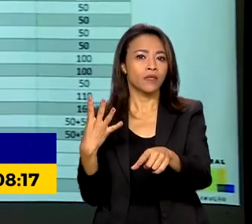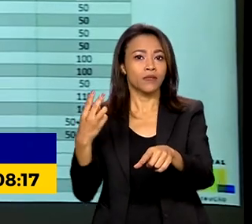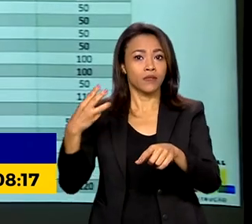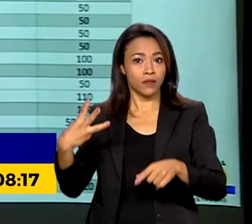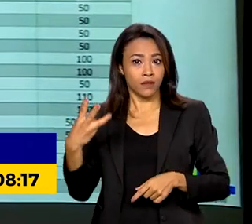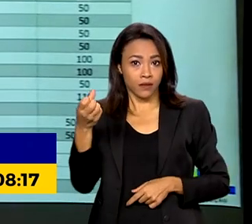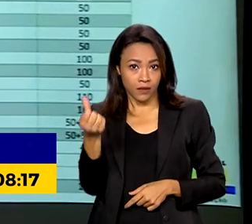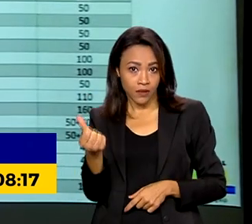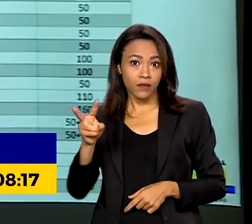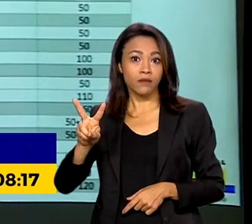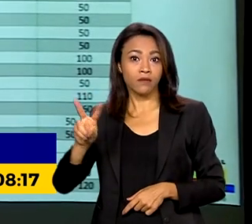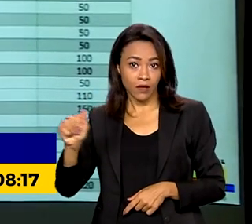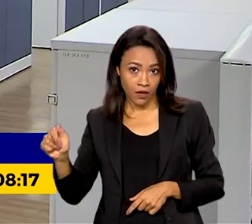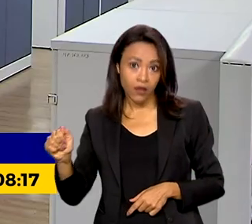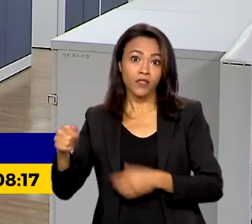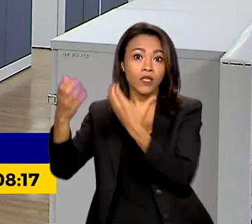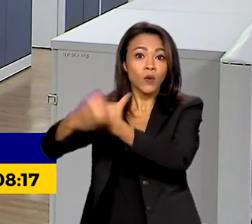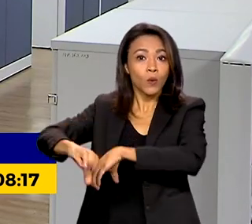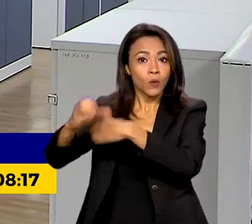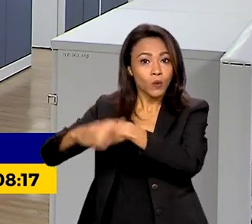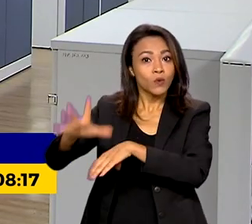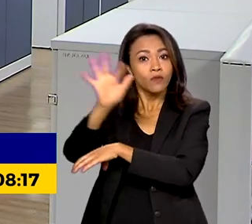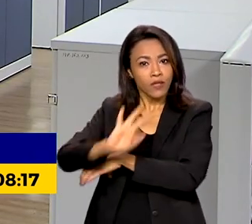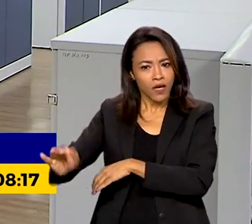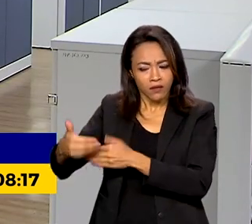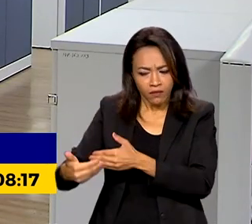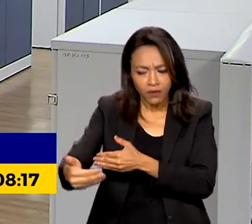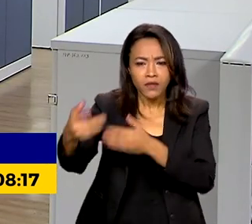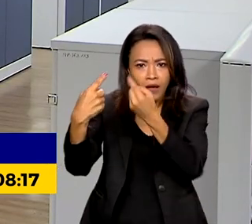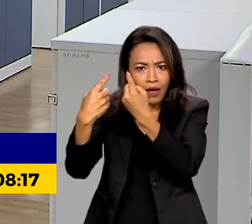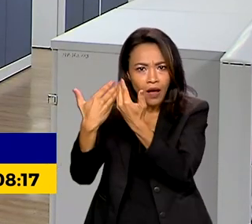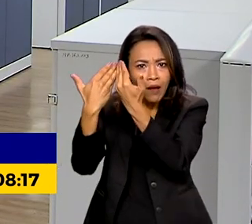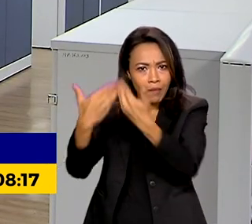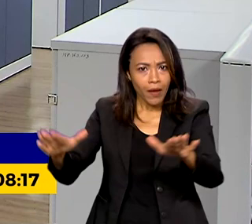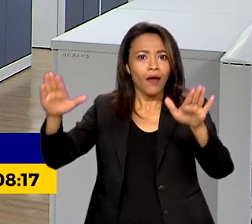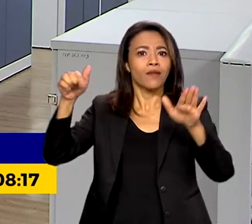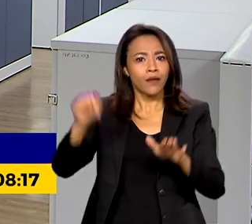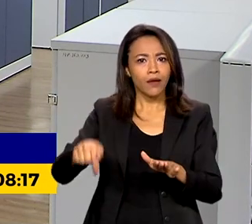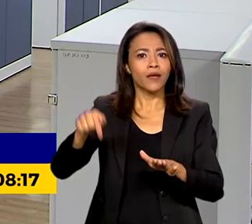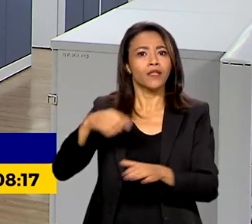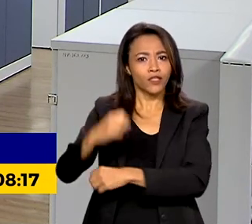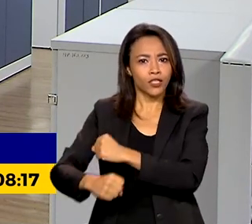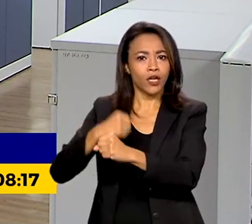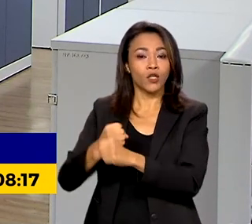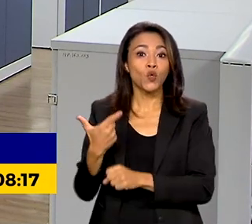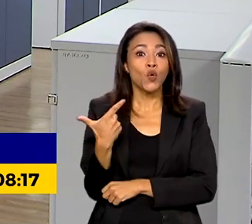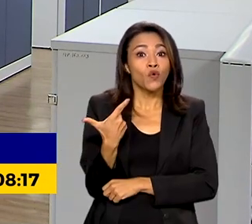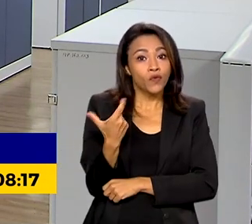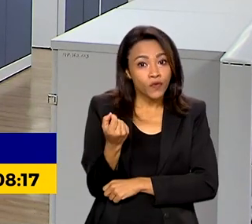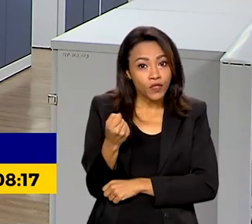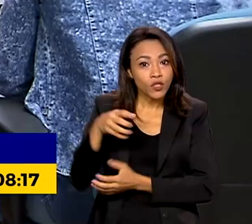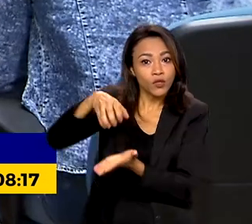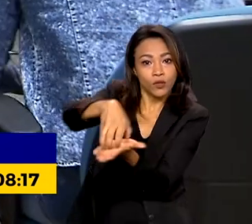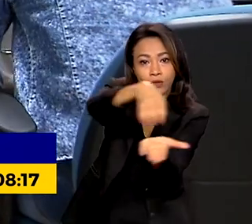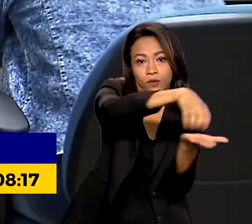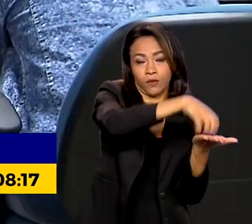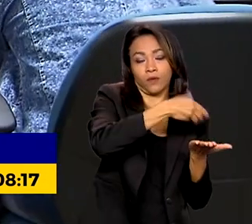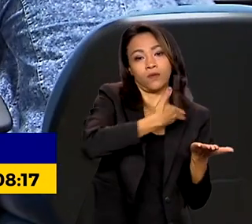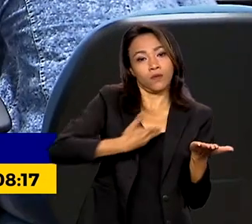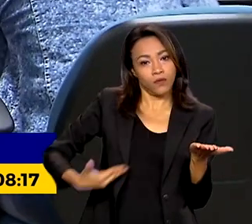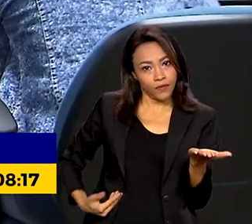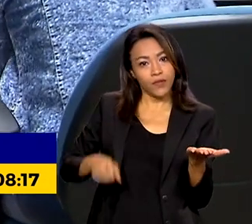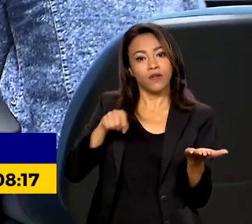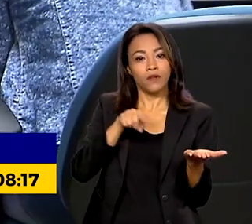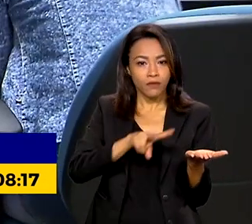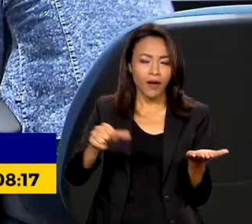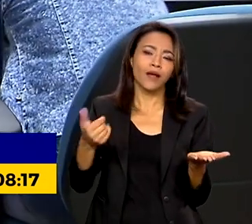em concursos públicos federais a serem abertas este ano. 20 órgãos foram contemplados, atendendo a